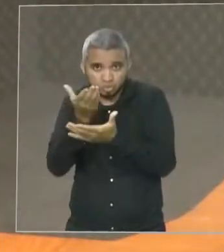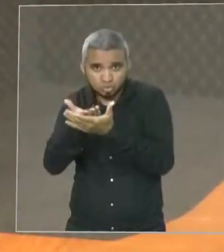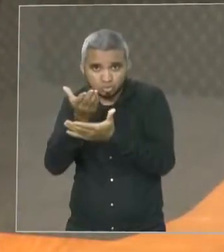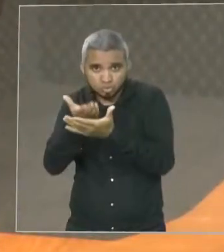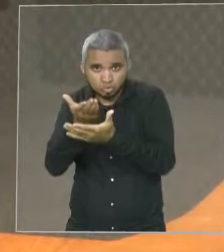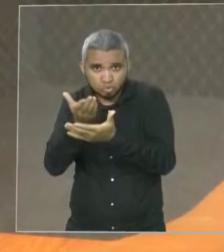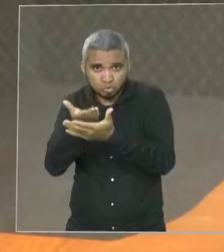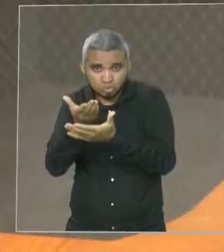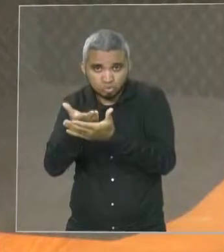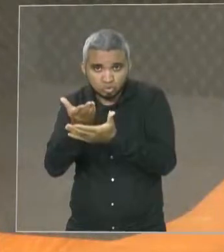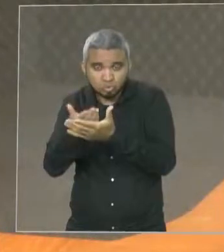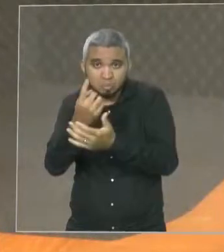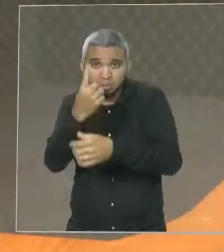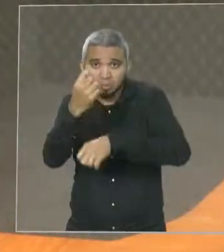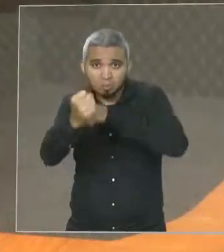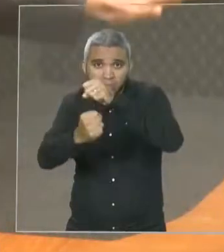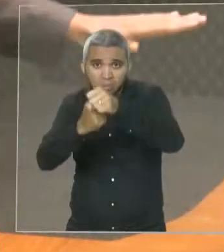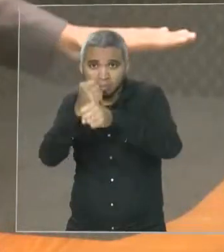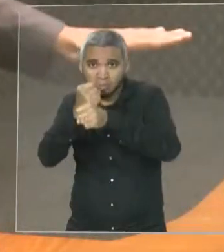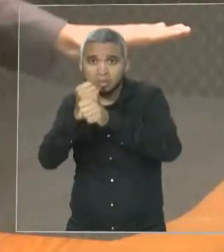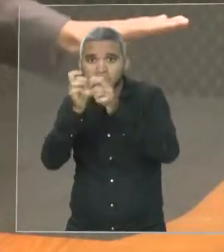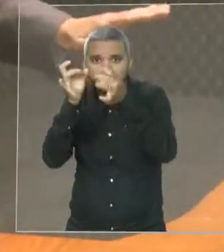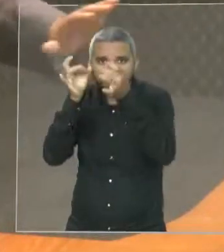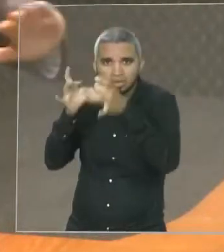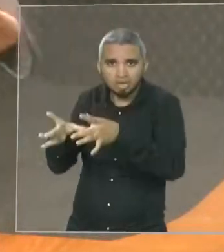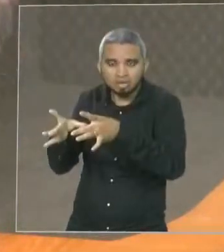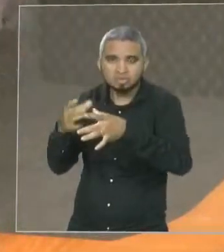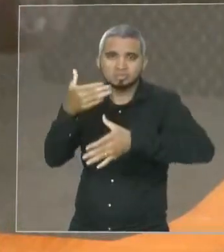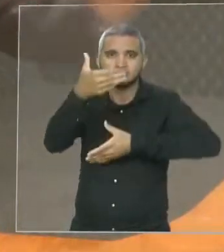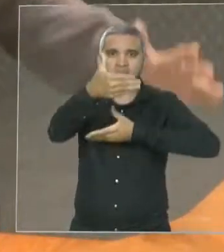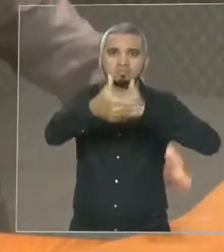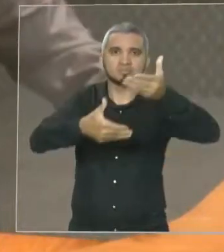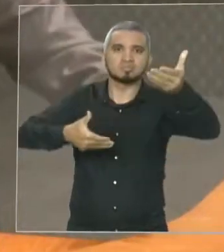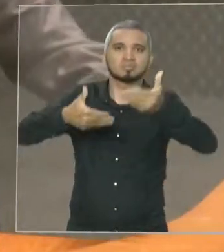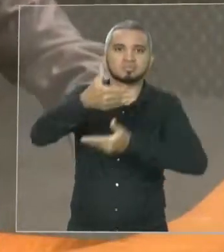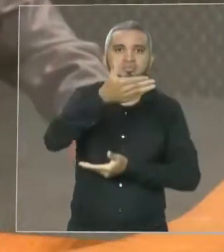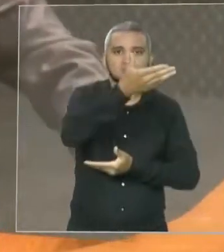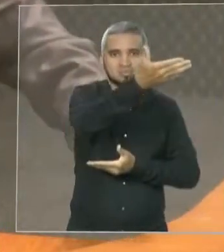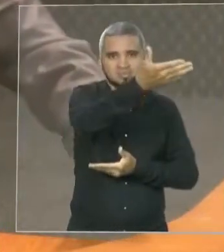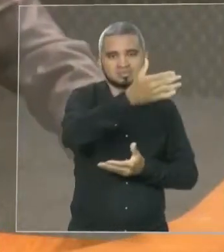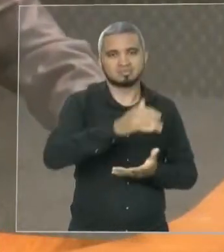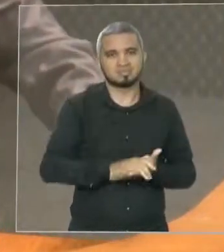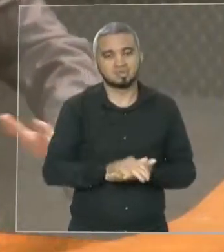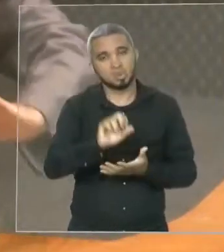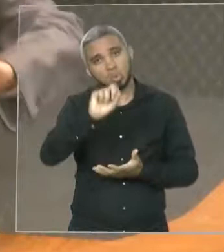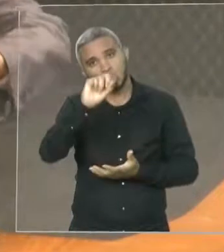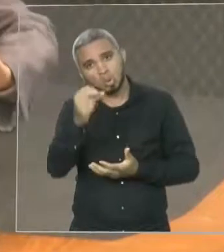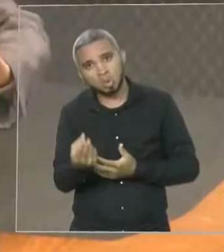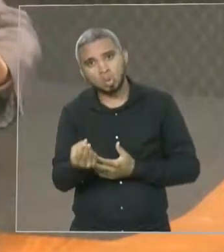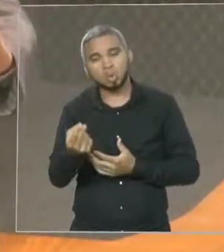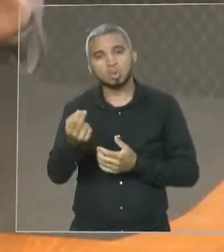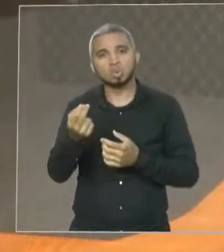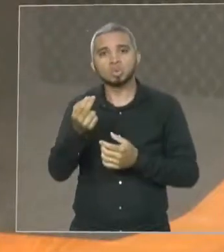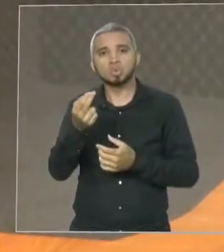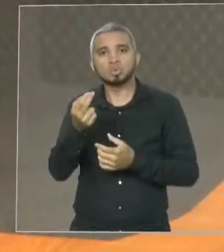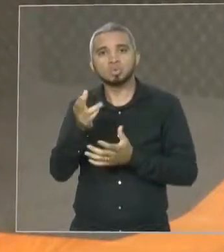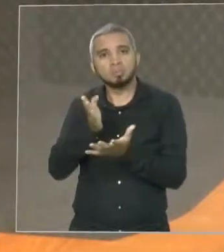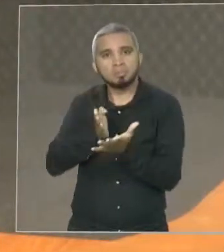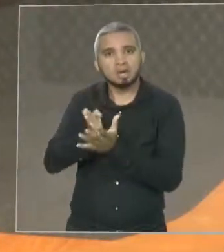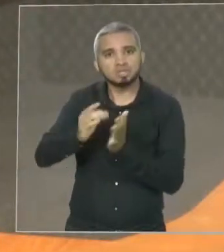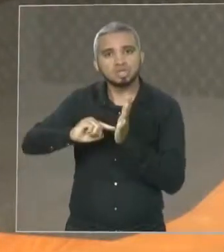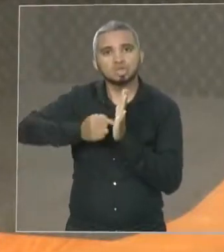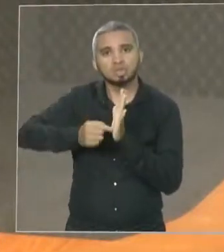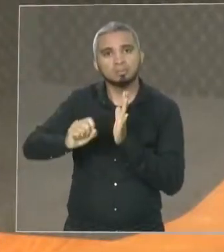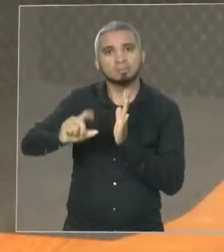origem. Ou porque passou em outro Enem, ou porque conseguiu uma transferência, não sei como. O fato é que ele vai